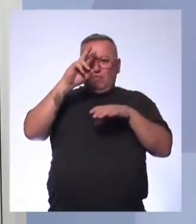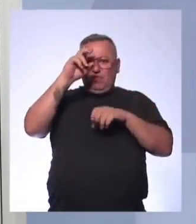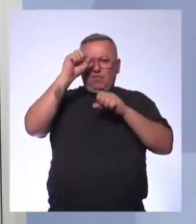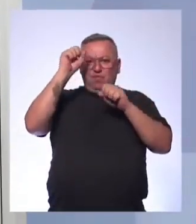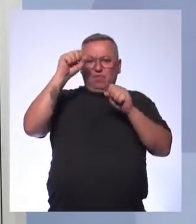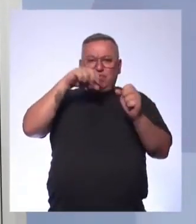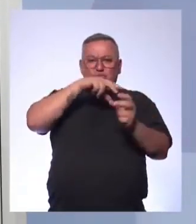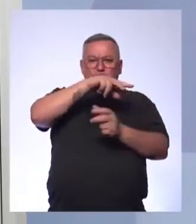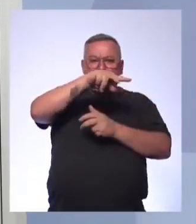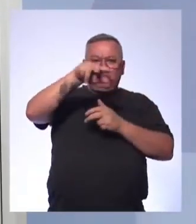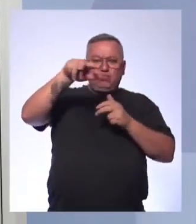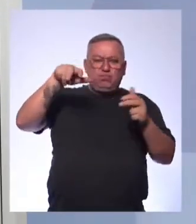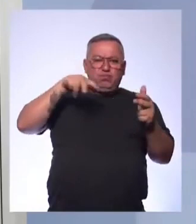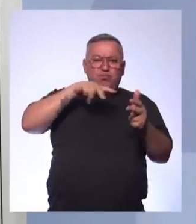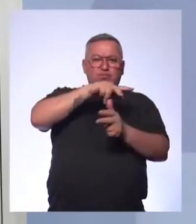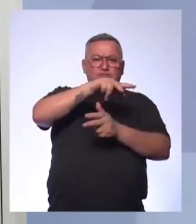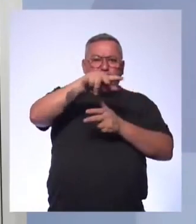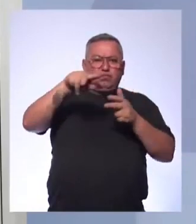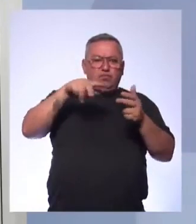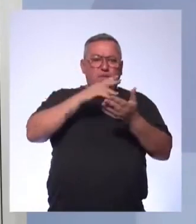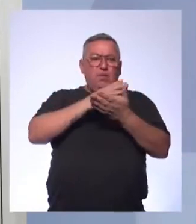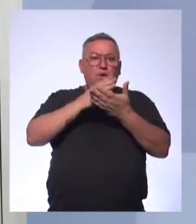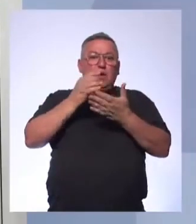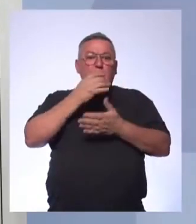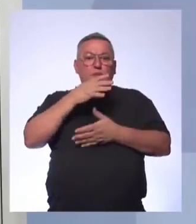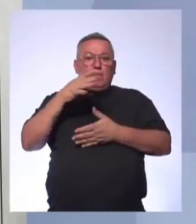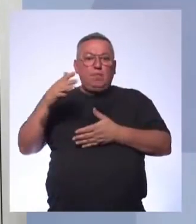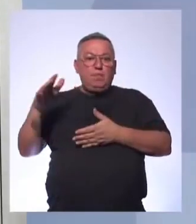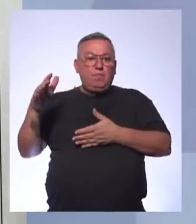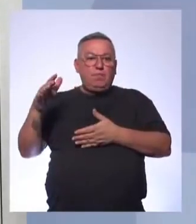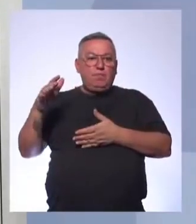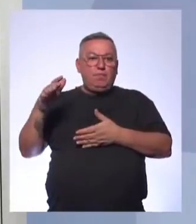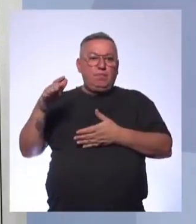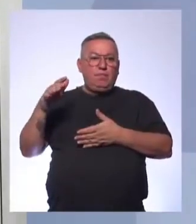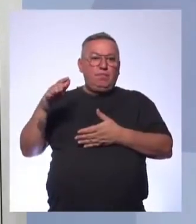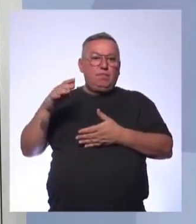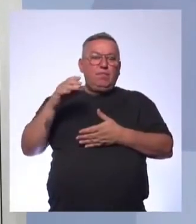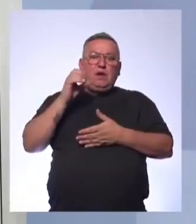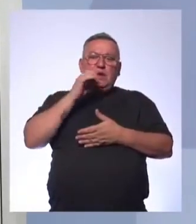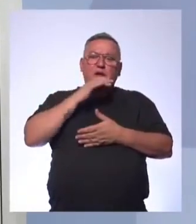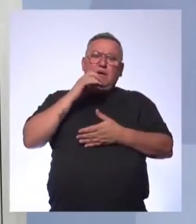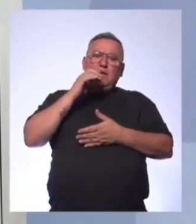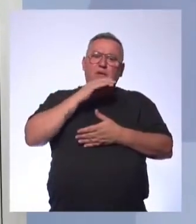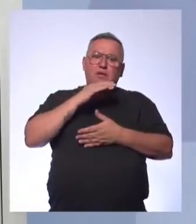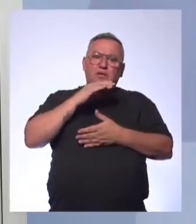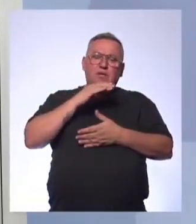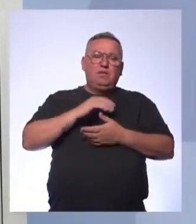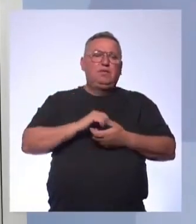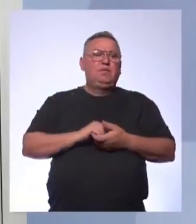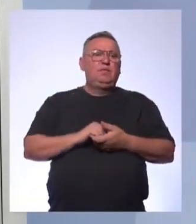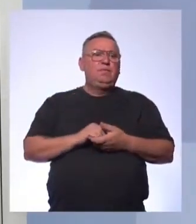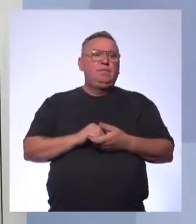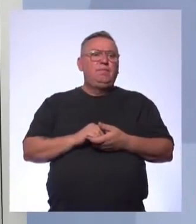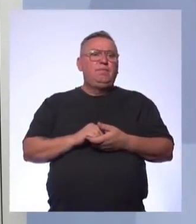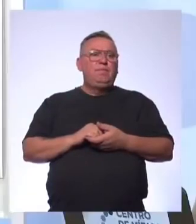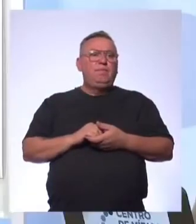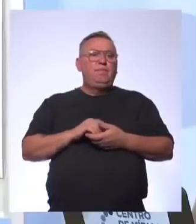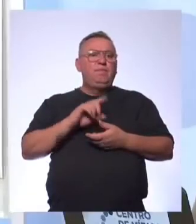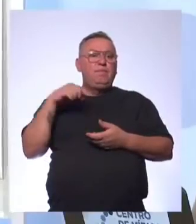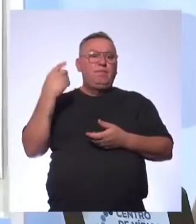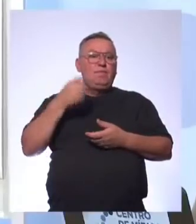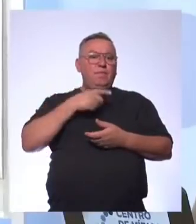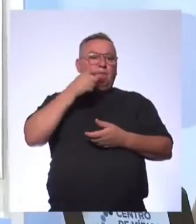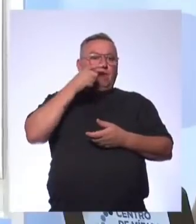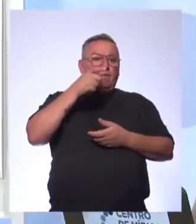circular que se origina nos oceanos Ou mornos ou quentes tropicais Isso, nós vimos o